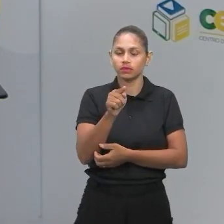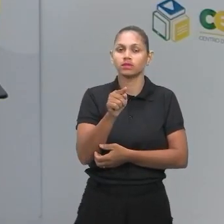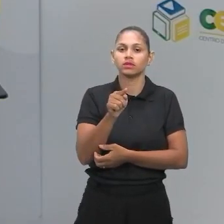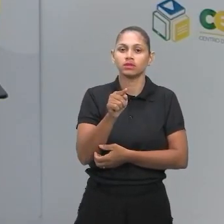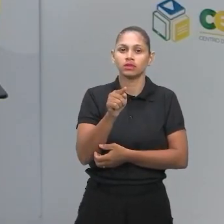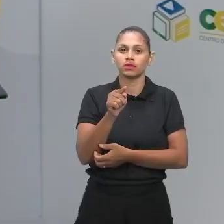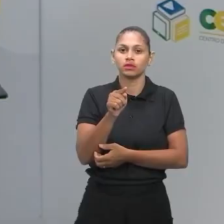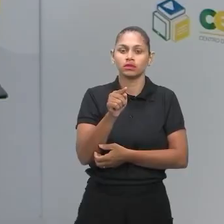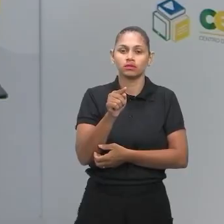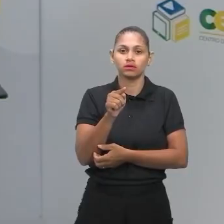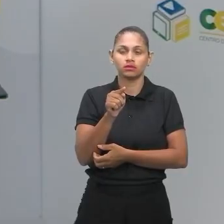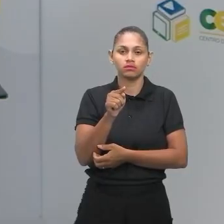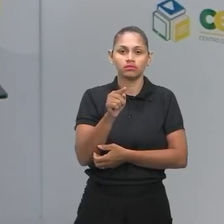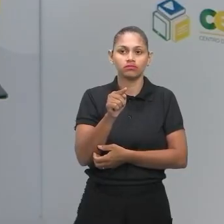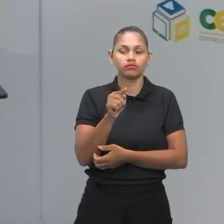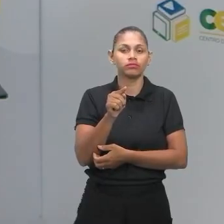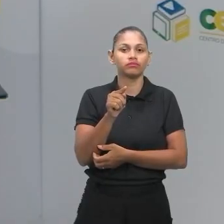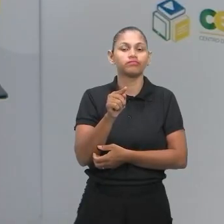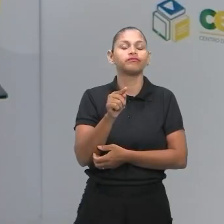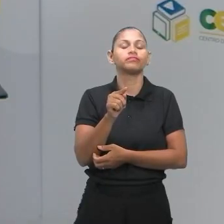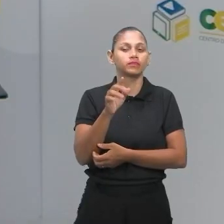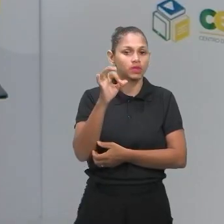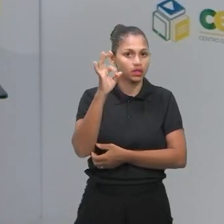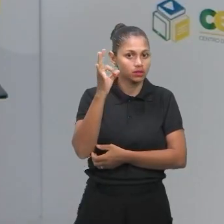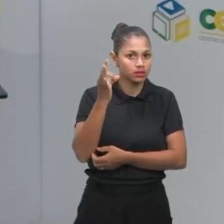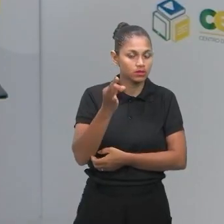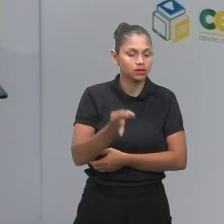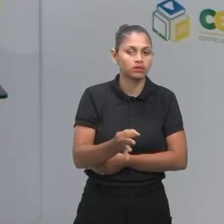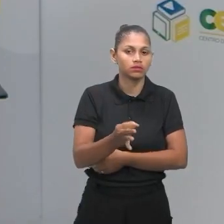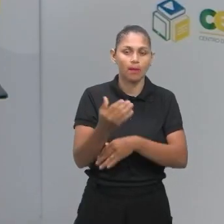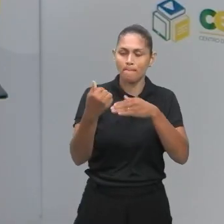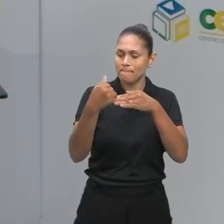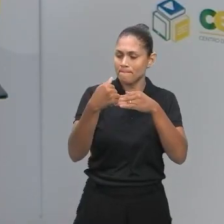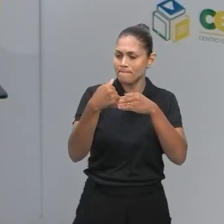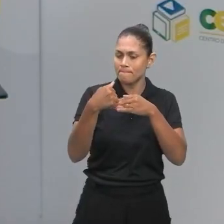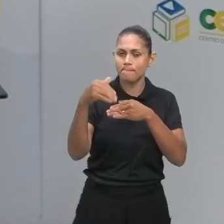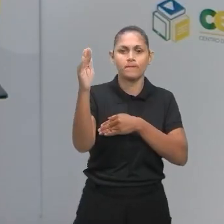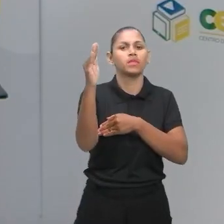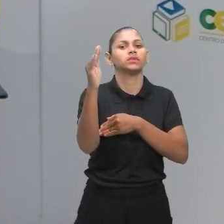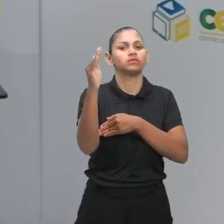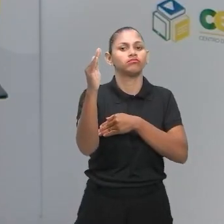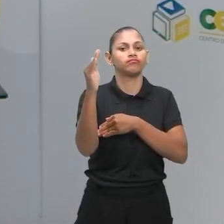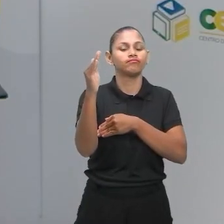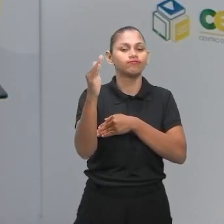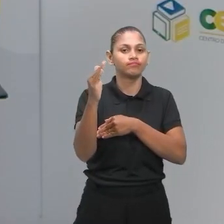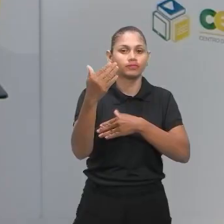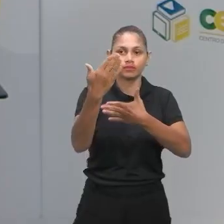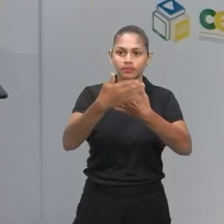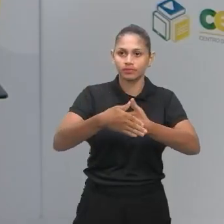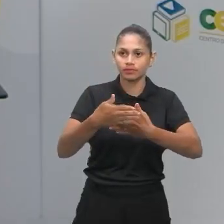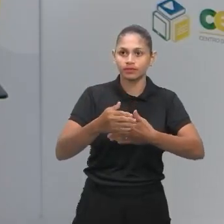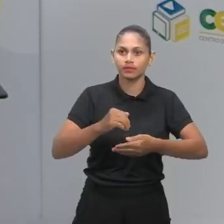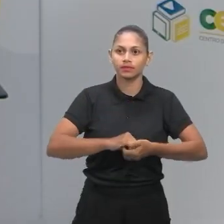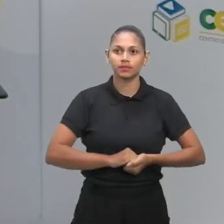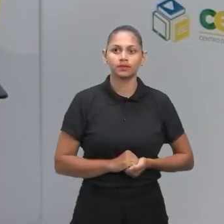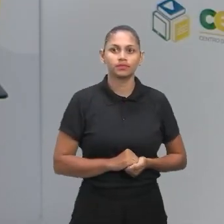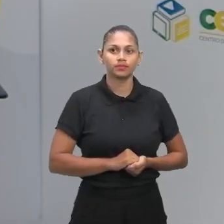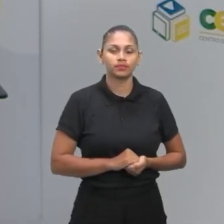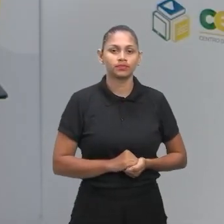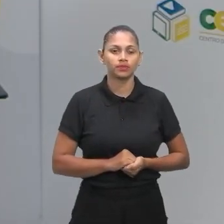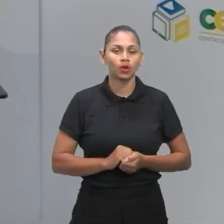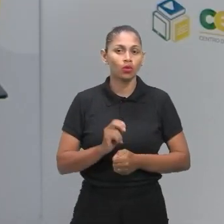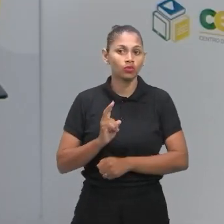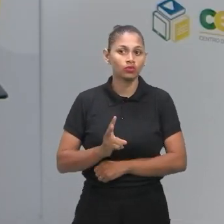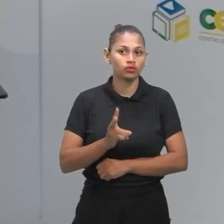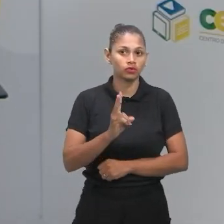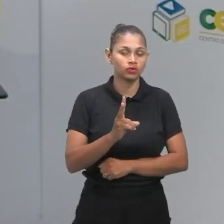acertar aí, pelo menos, mais da metade das questões da sua prova. Então, vamos lá dar início na nossa aula de hoje, nosso conteúdo. Hoje,